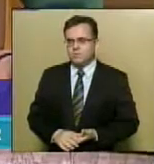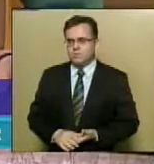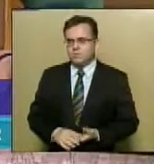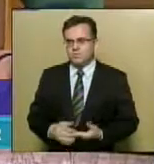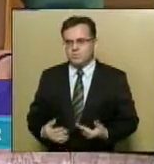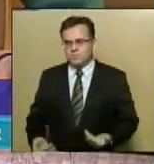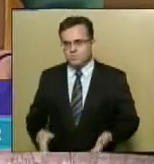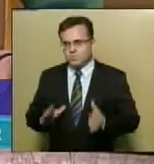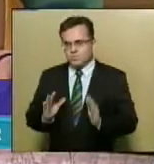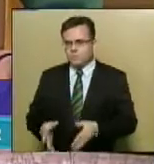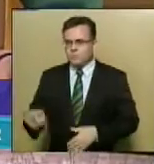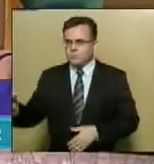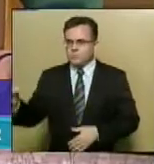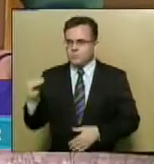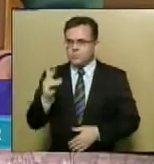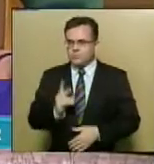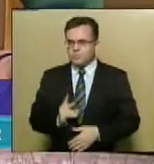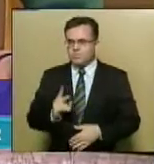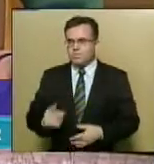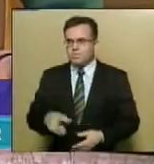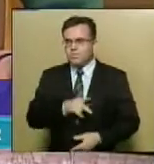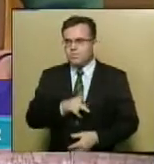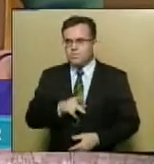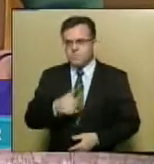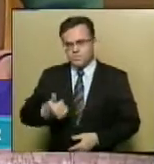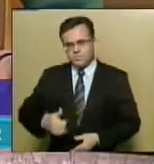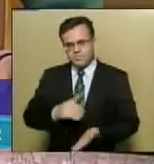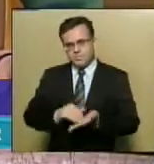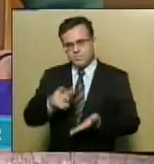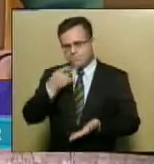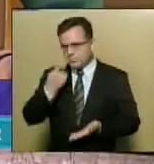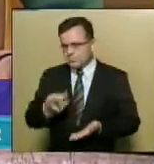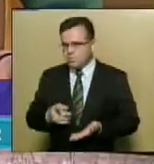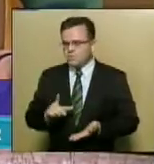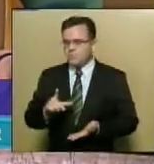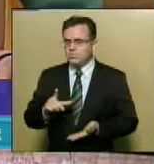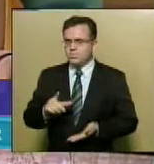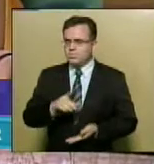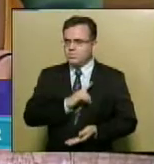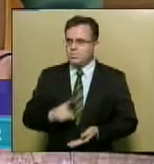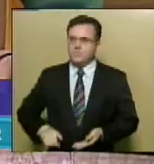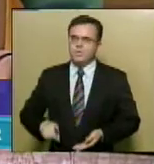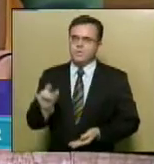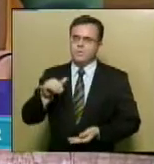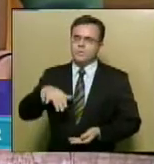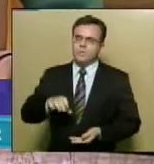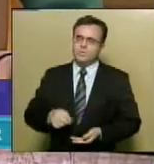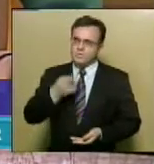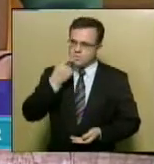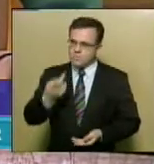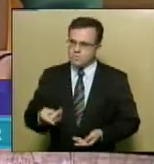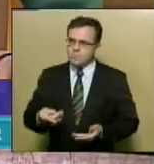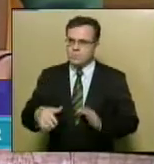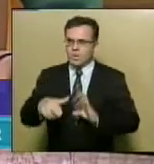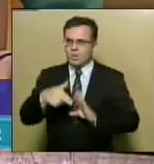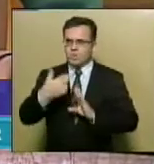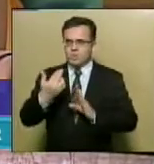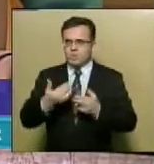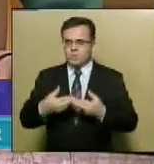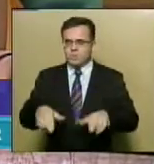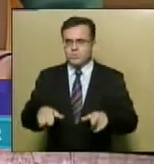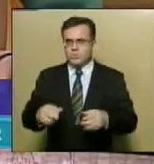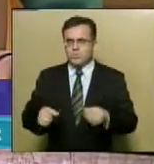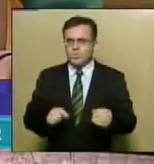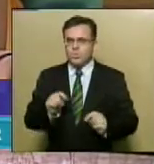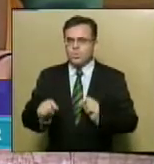Após a chegada dos homenageados, o primeiro secretário, deputado Luciano Pimentel, procedeu à leitura das decisões do Conselho, que concede a